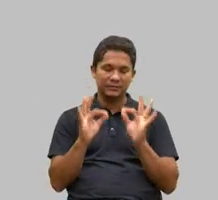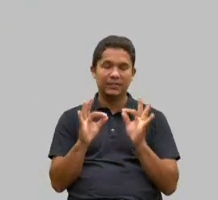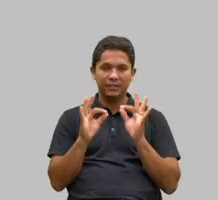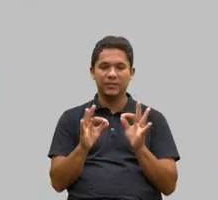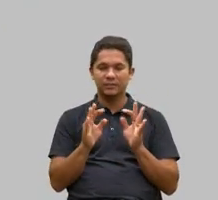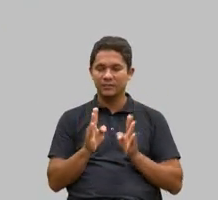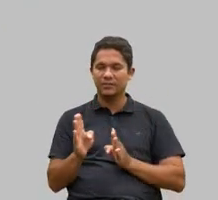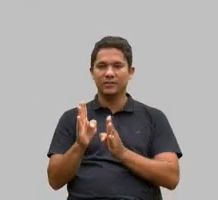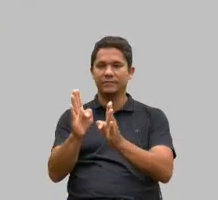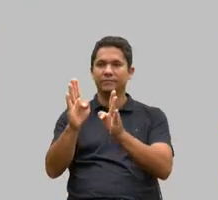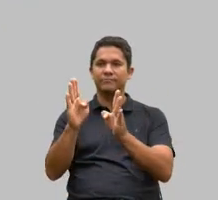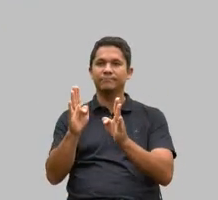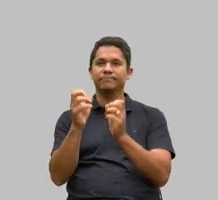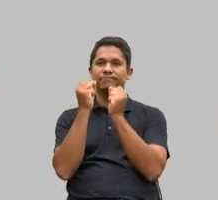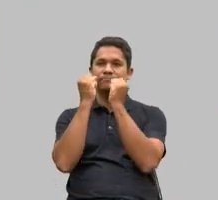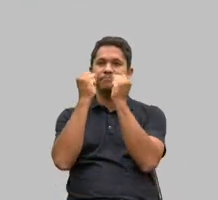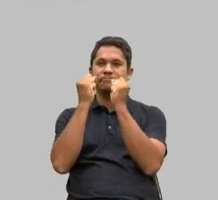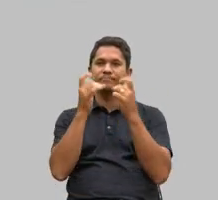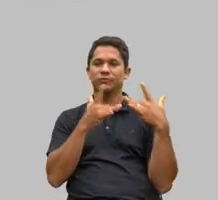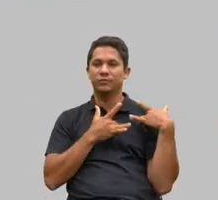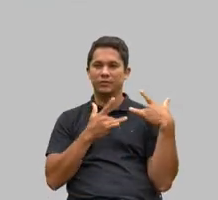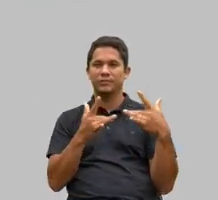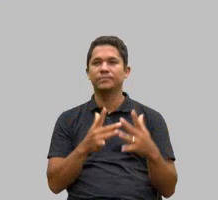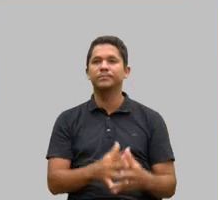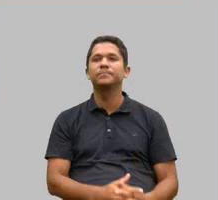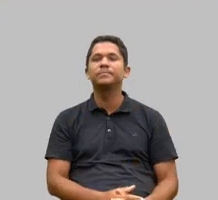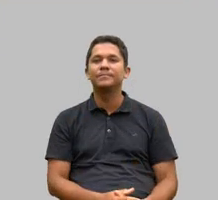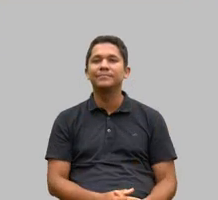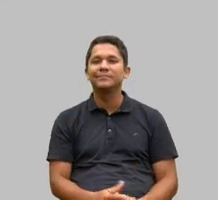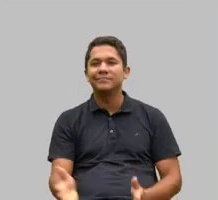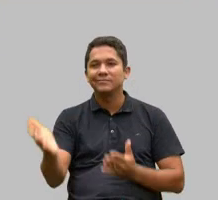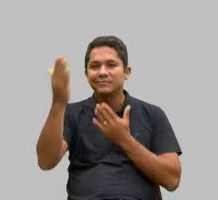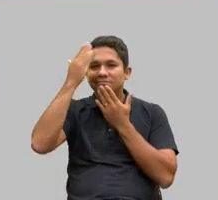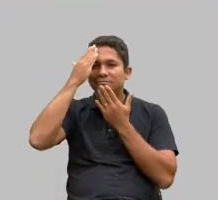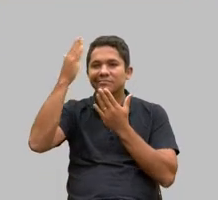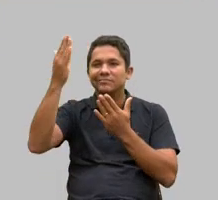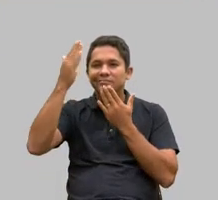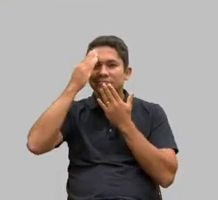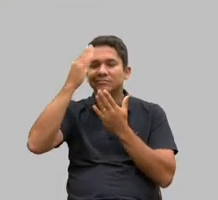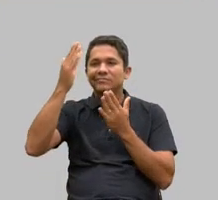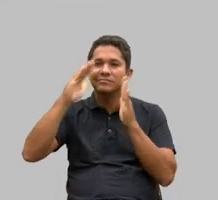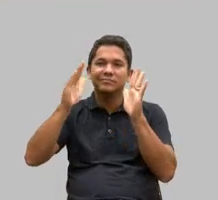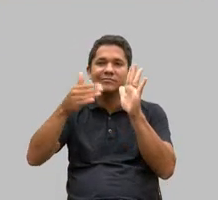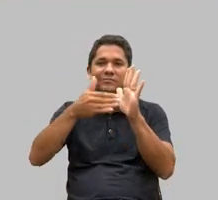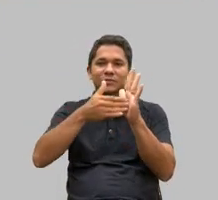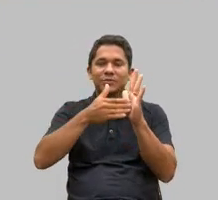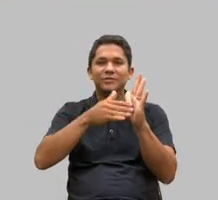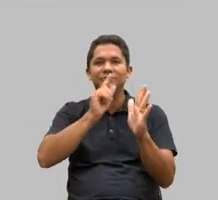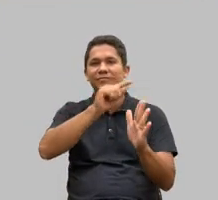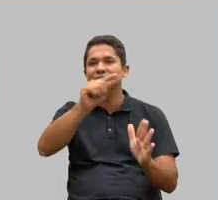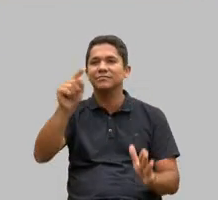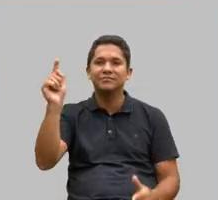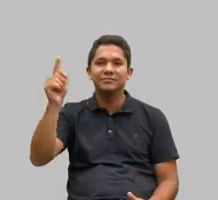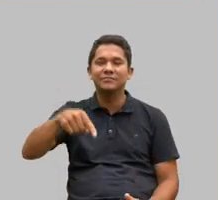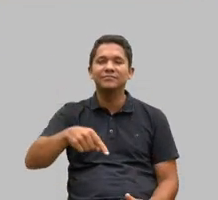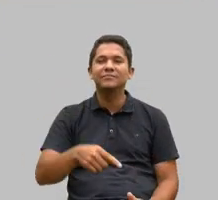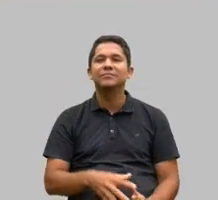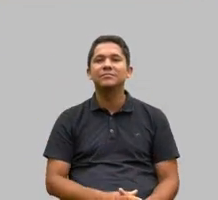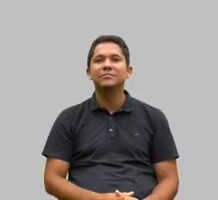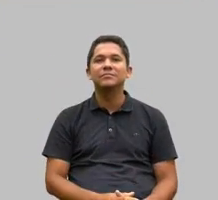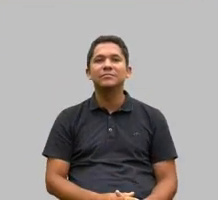fortalecer o movimento voluntariário obrigado presidente obrigado aos presentes obrigado àqueles e aquelas que nos acompanharam pela TV Assembleia